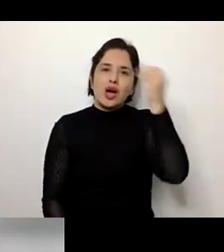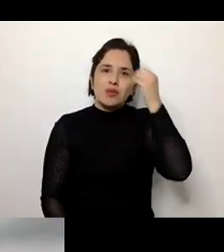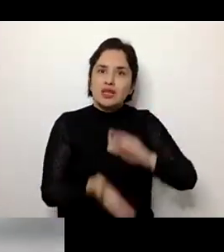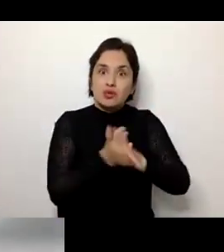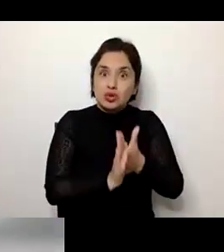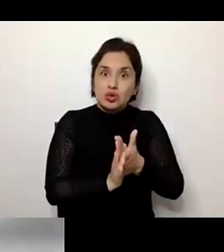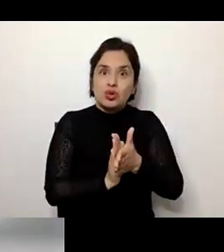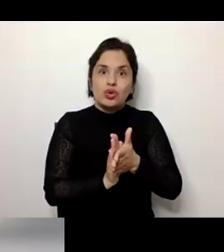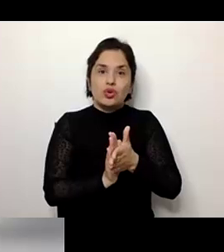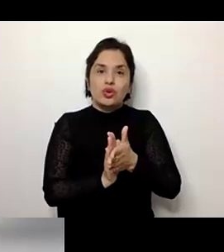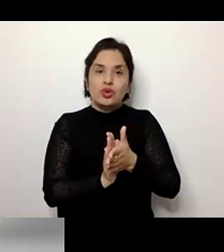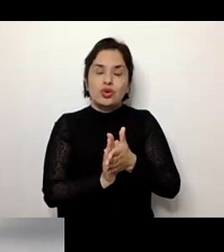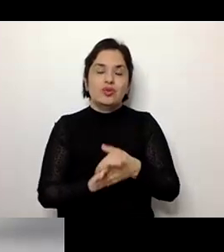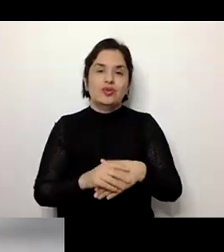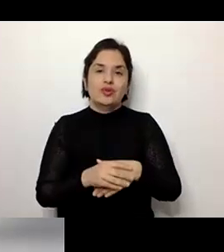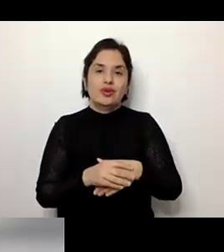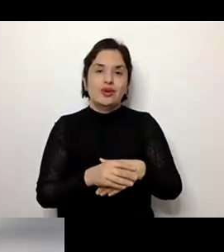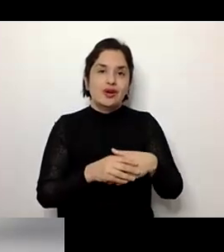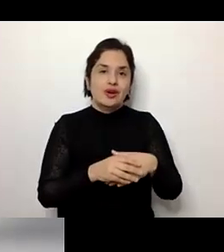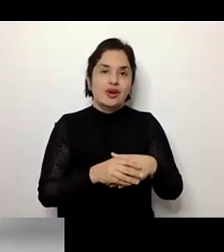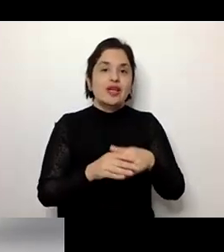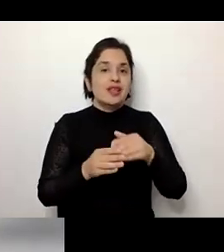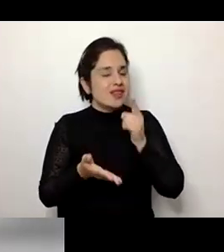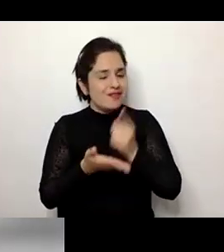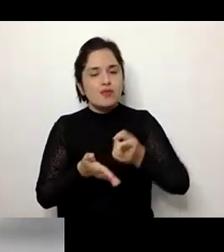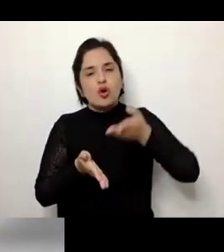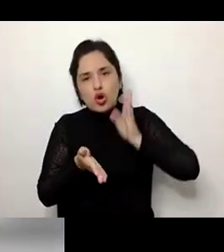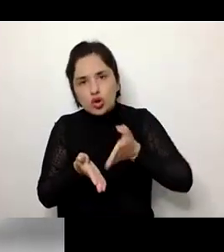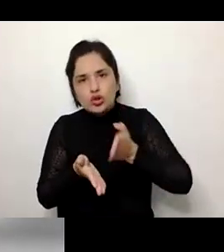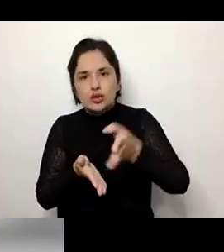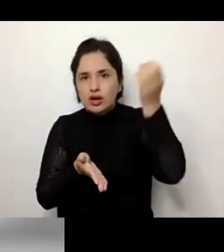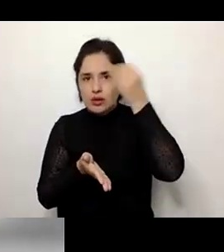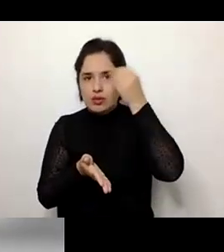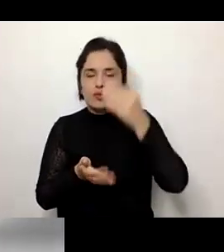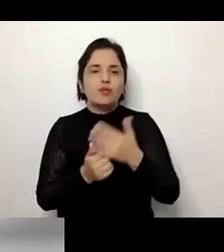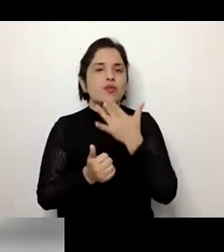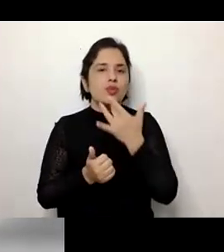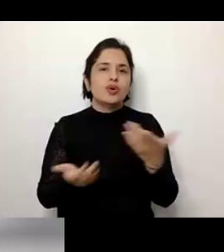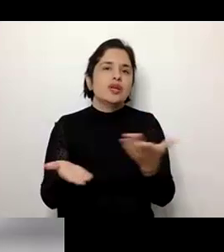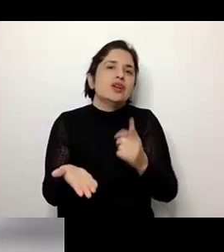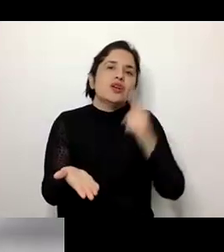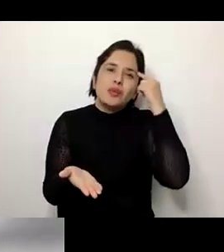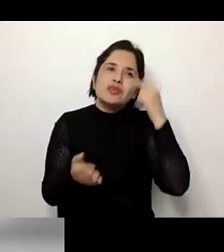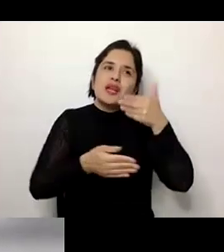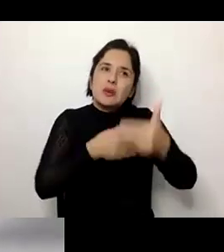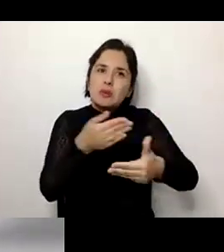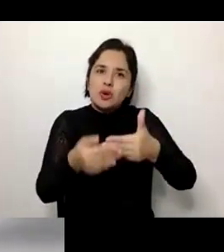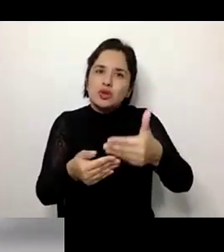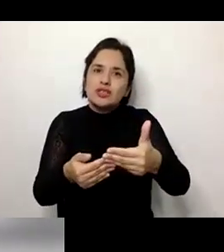aprendemos continuamente. Então, por que não pensar em processos